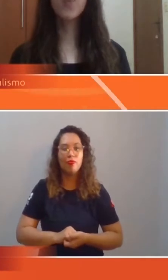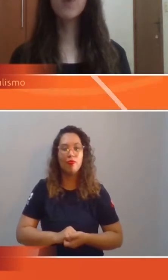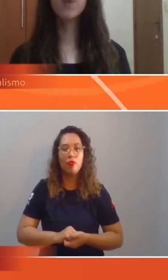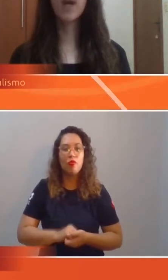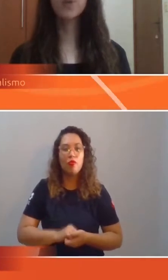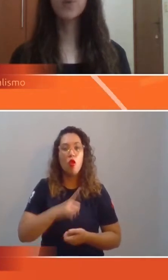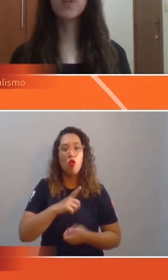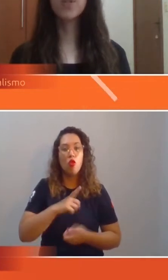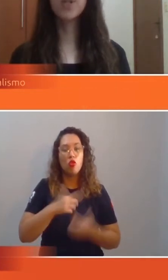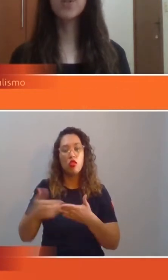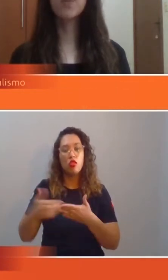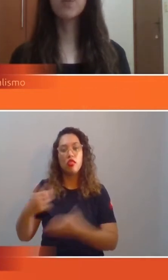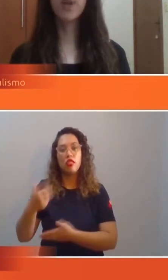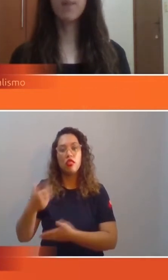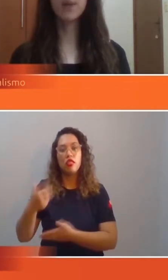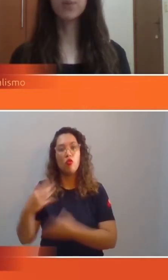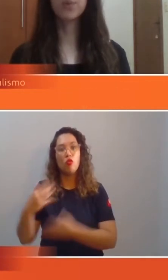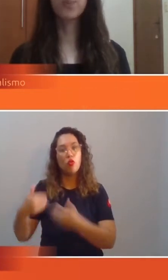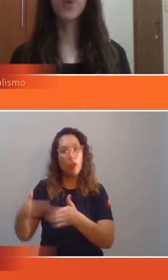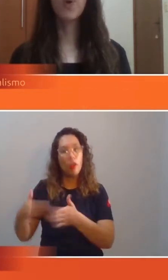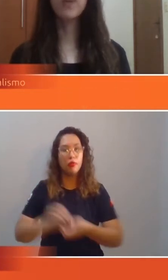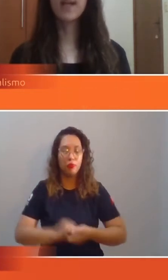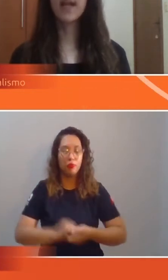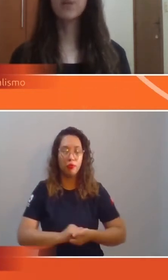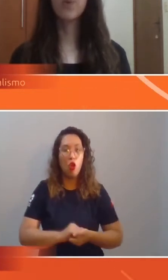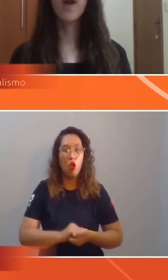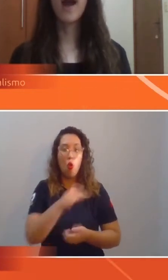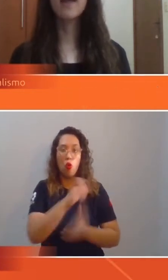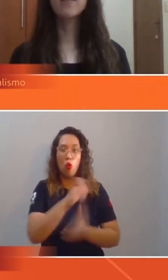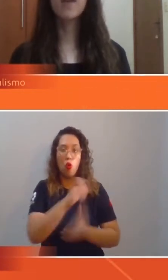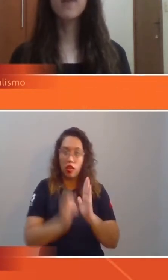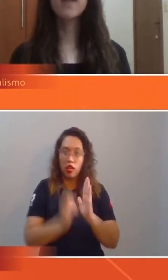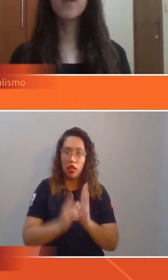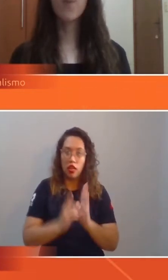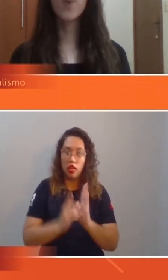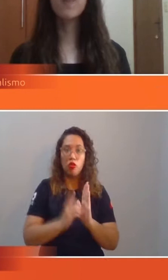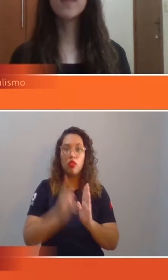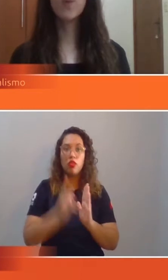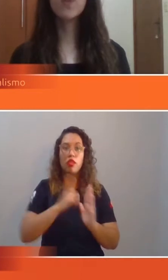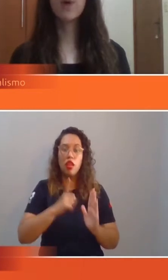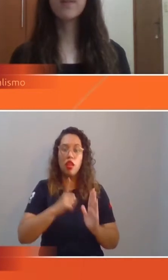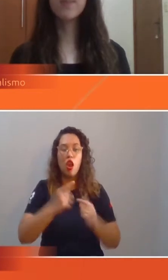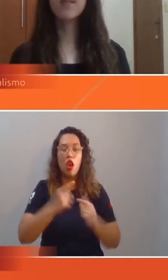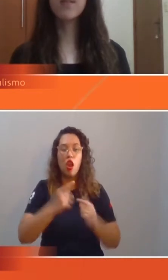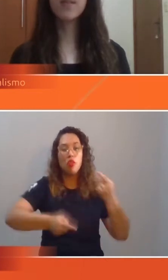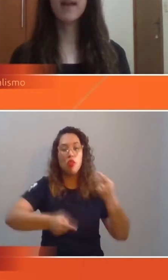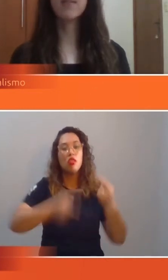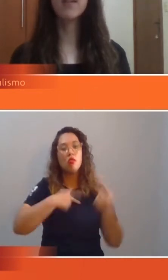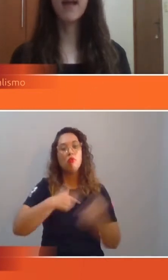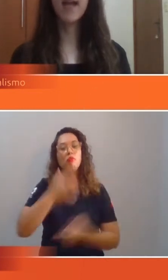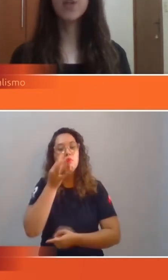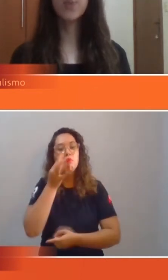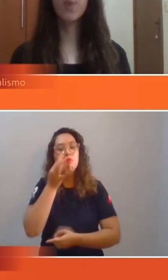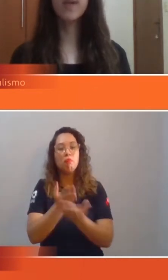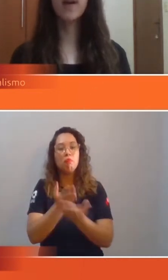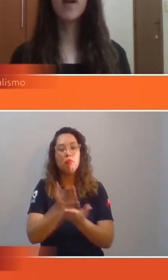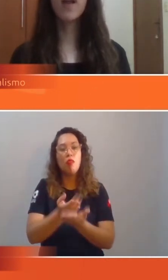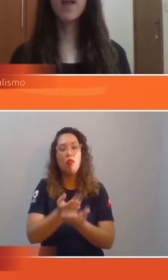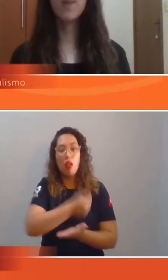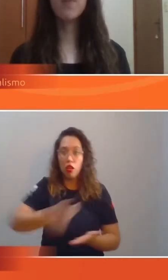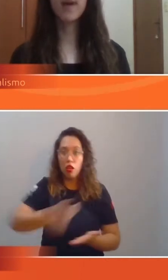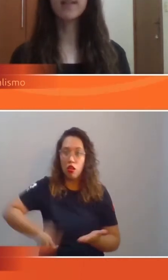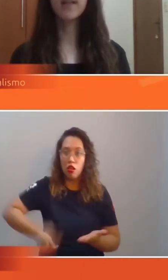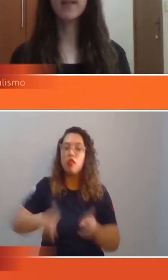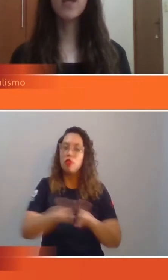seguido por 14 dias de funcionamento. O decreto ainda estabeleceu a proibição de aulas presenciais na rede pública